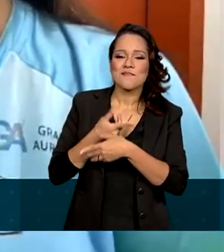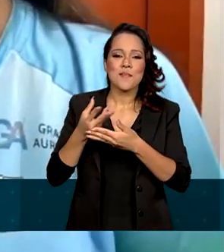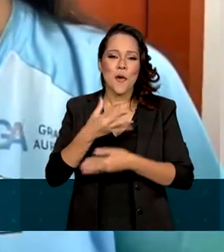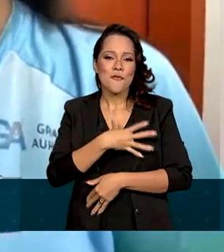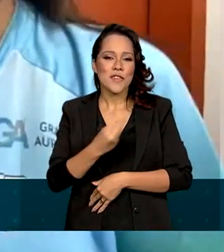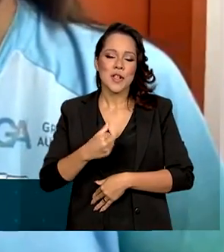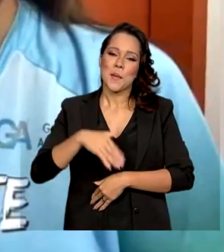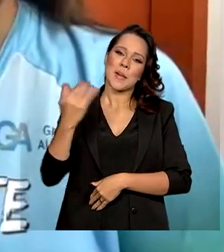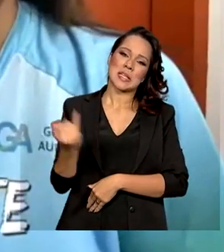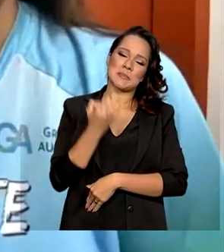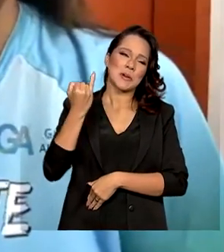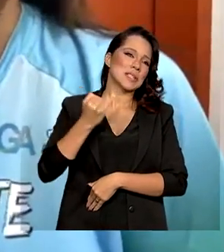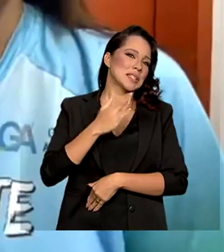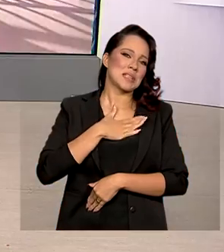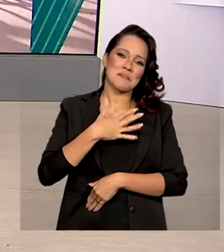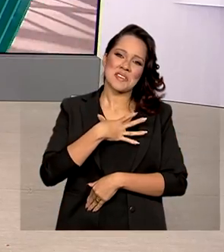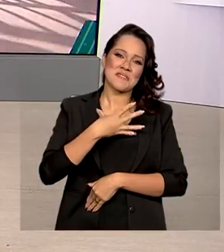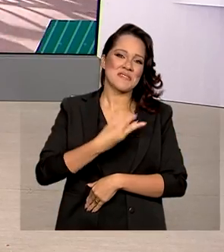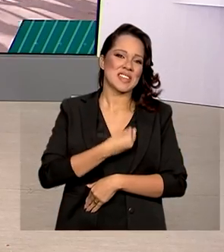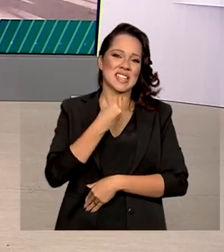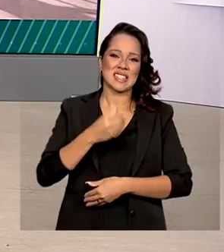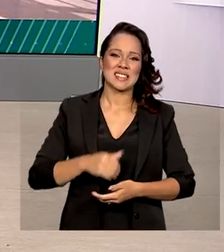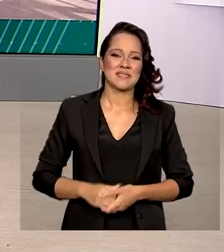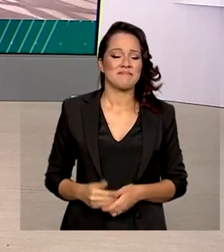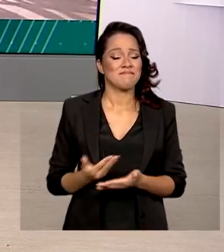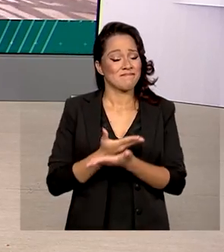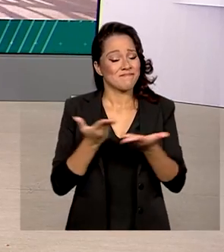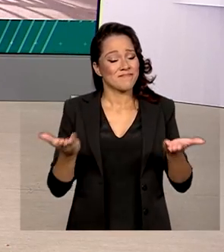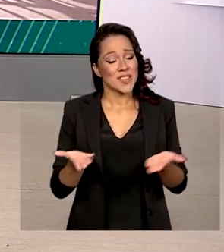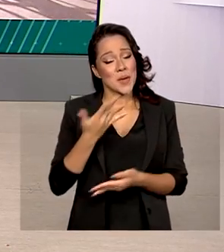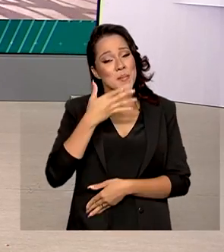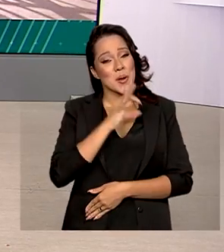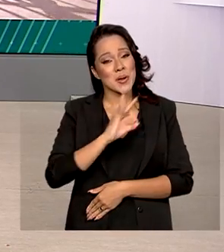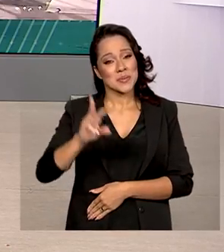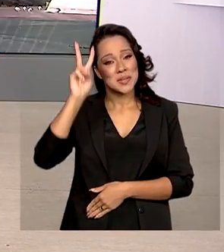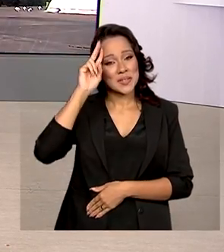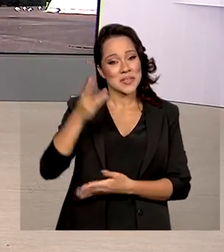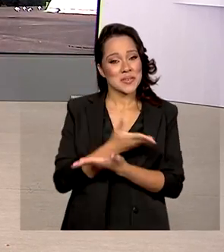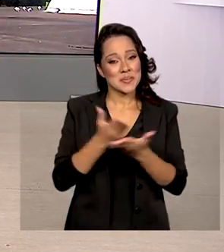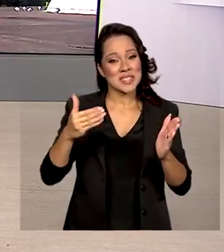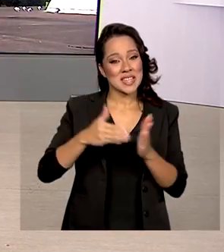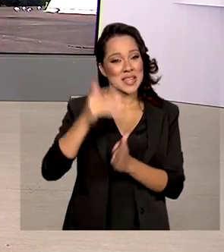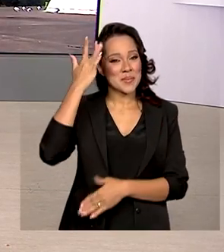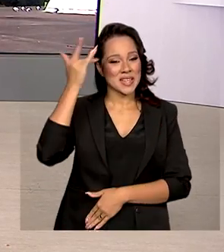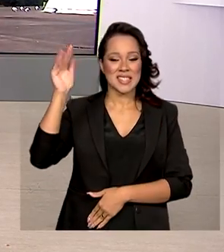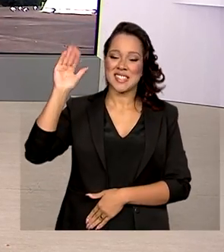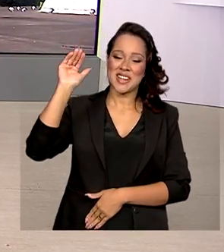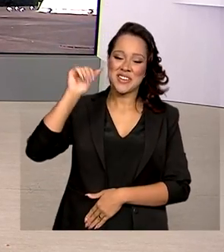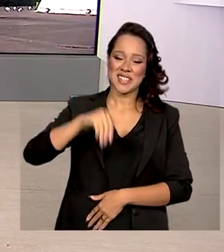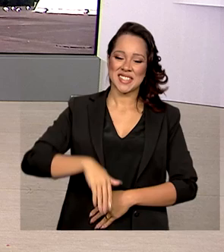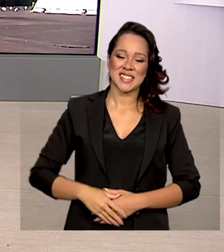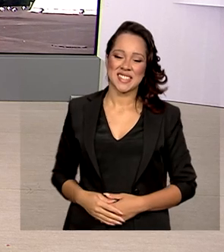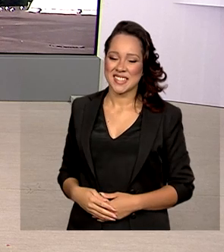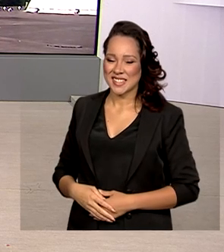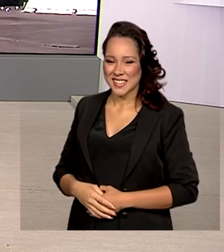que é tudo mais importante da minha vida. É isso. Ótima segunda-feira para você. Até amanhã. Tchau.